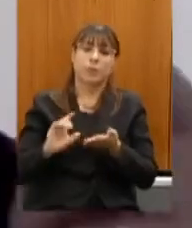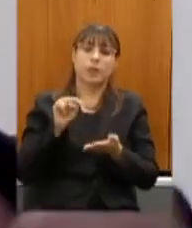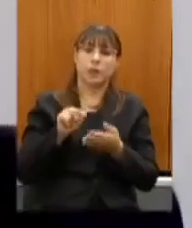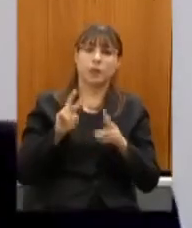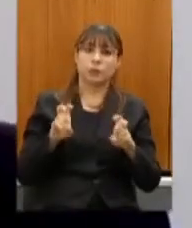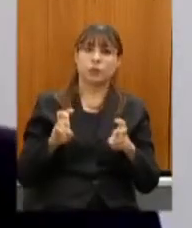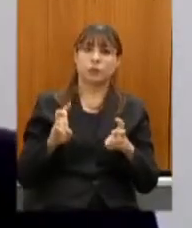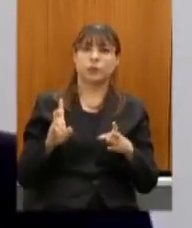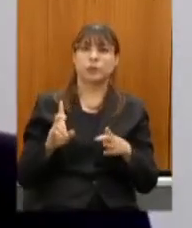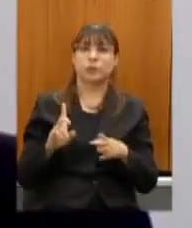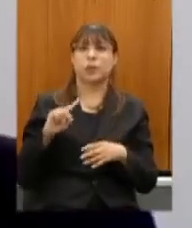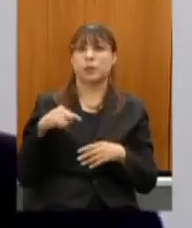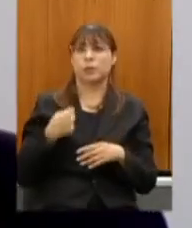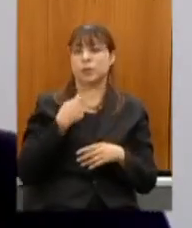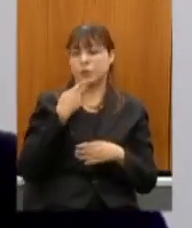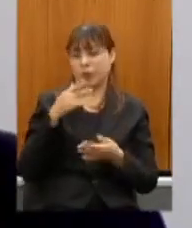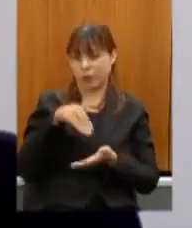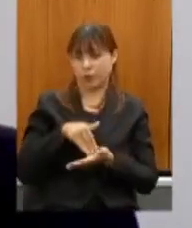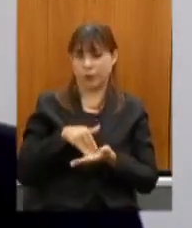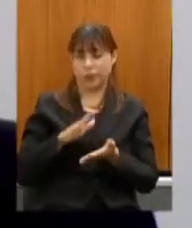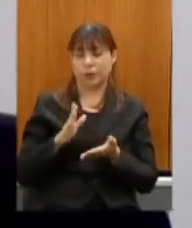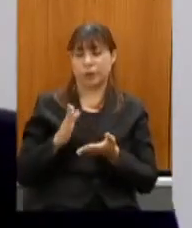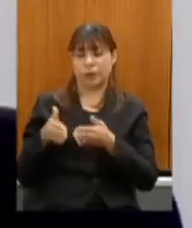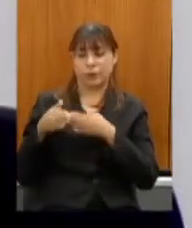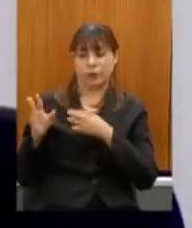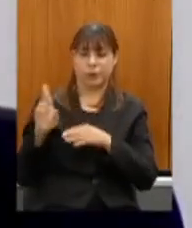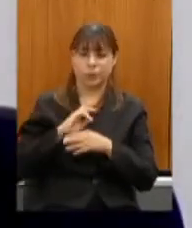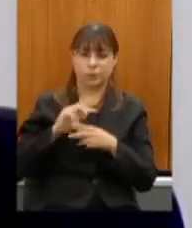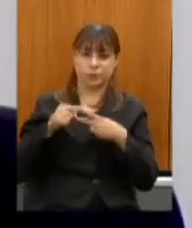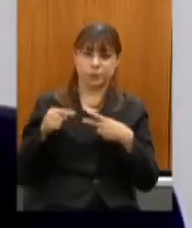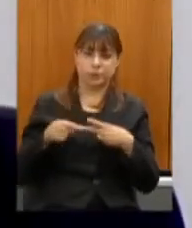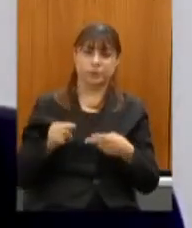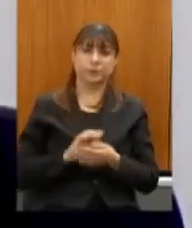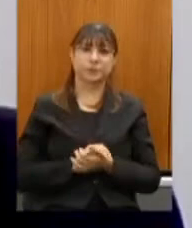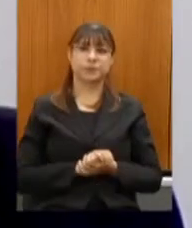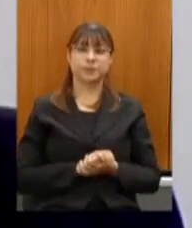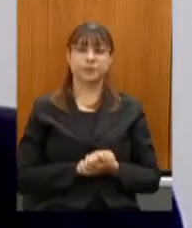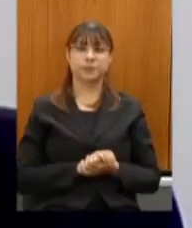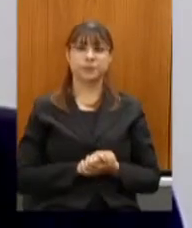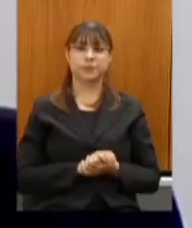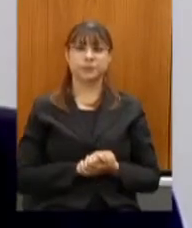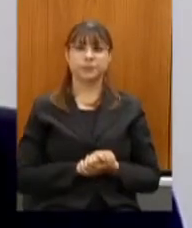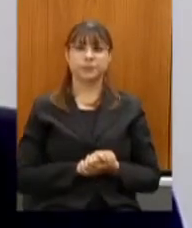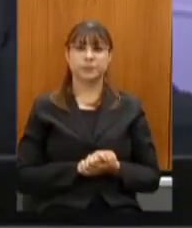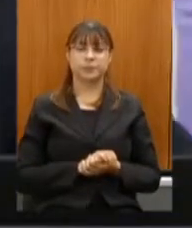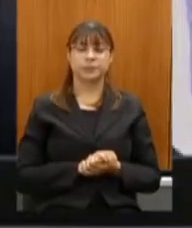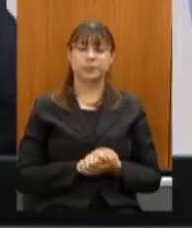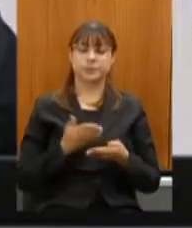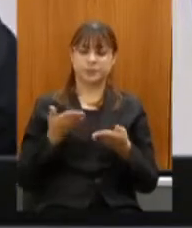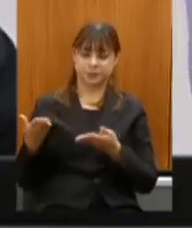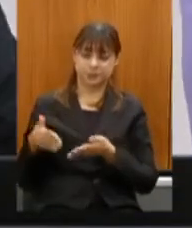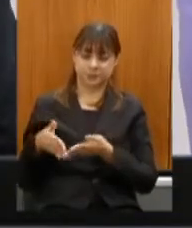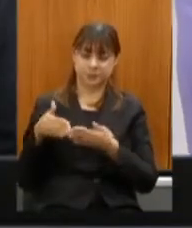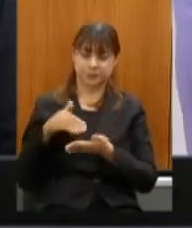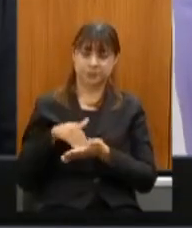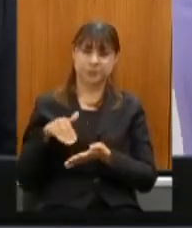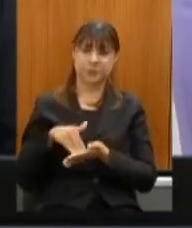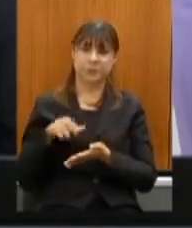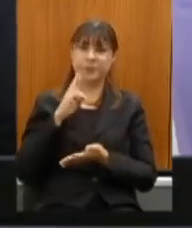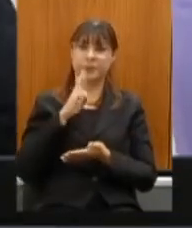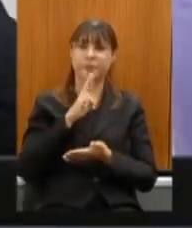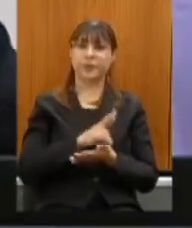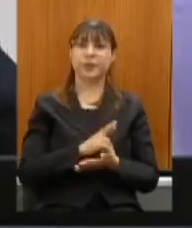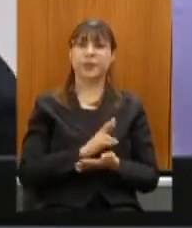depois eu faço minhas considerações aqui por gentileza é posso posso responder pois é um secretário por gentileza